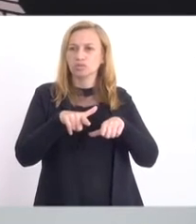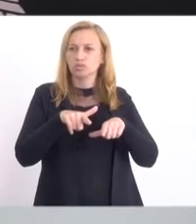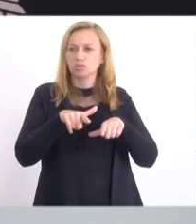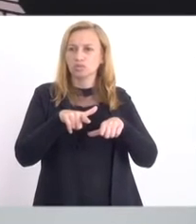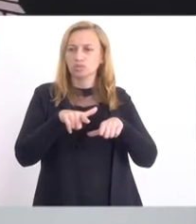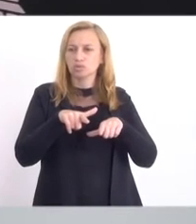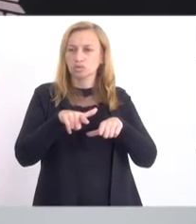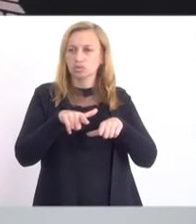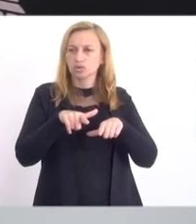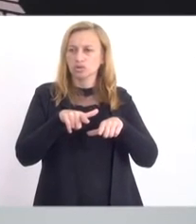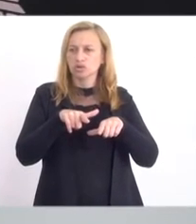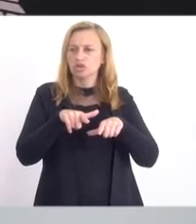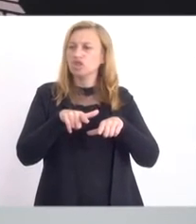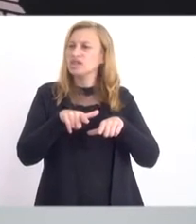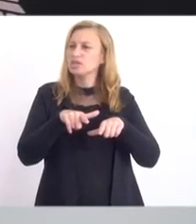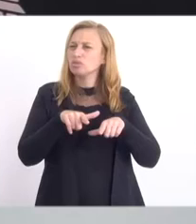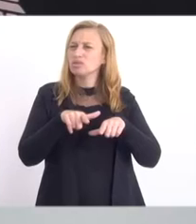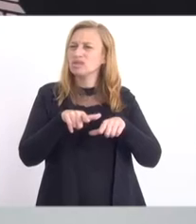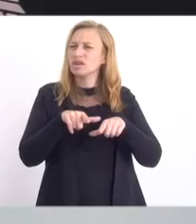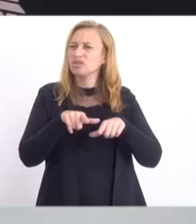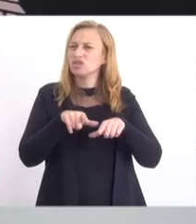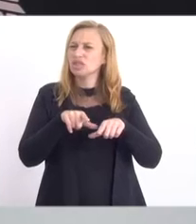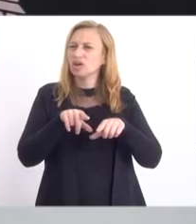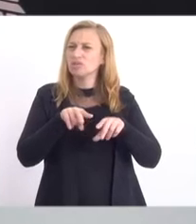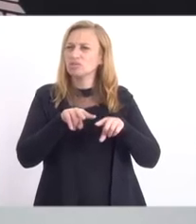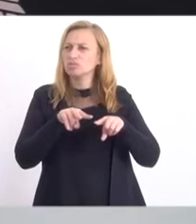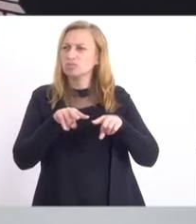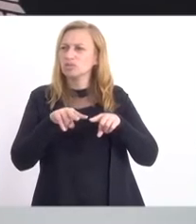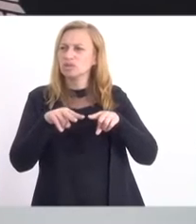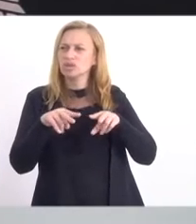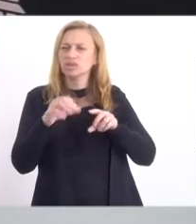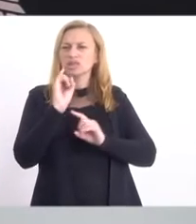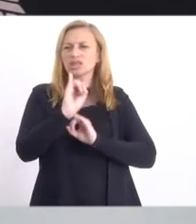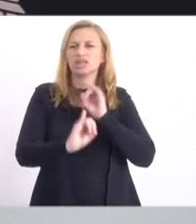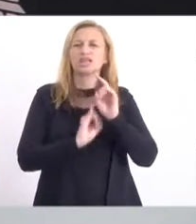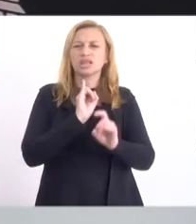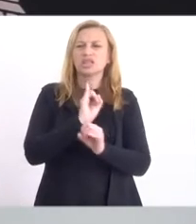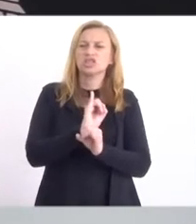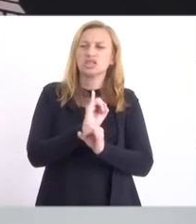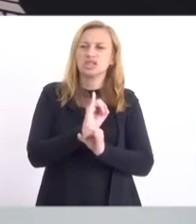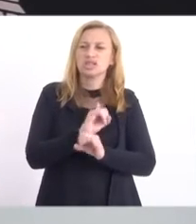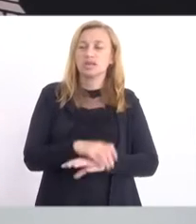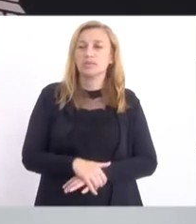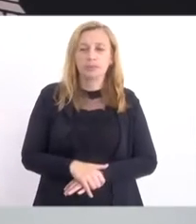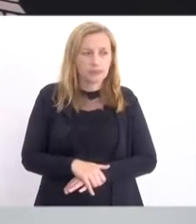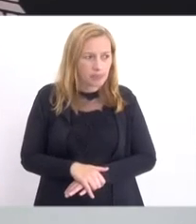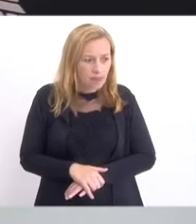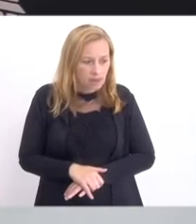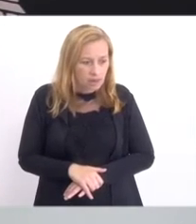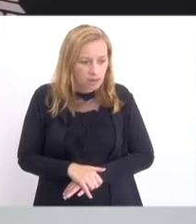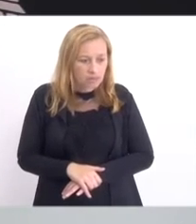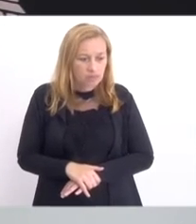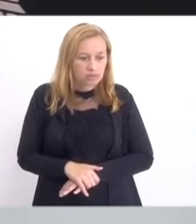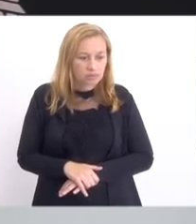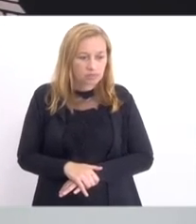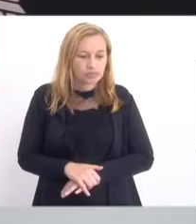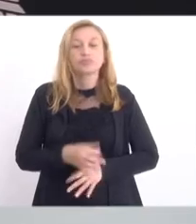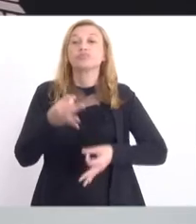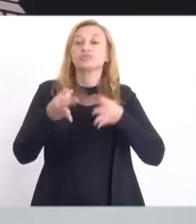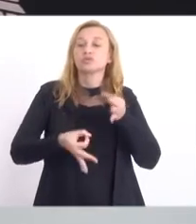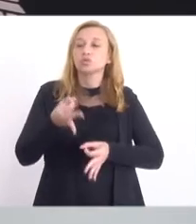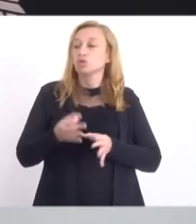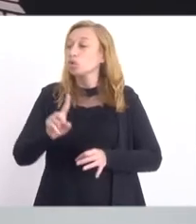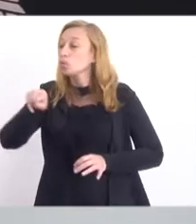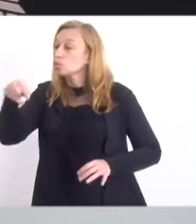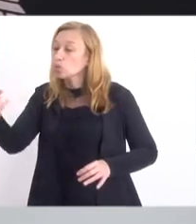Me lembro muito bem que isso gerou audiência pública, até podcast com juristas